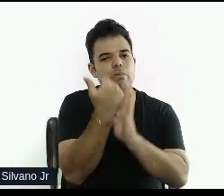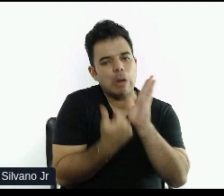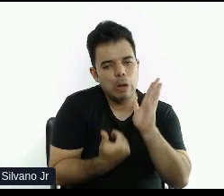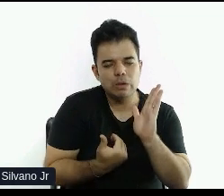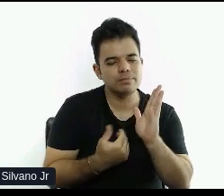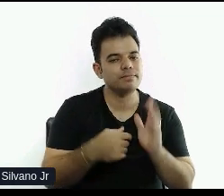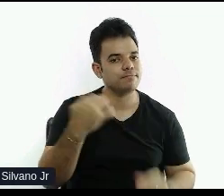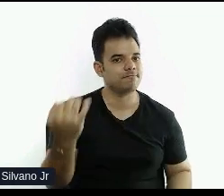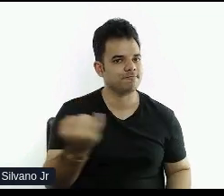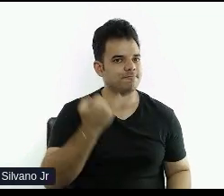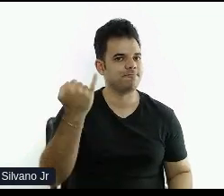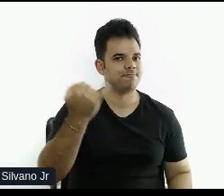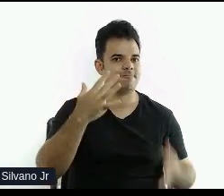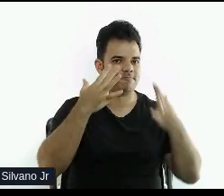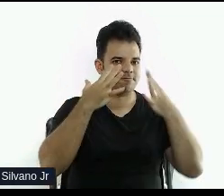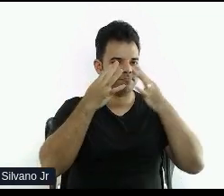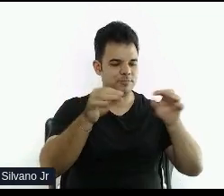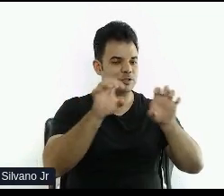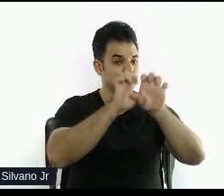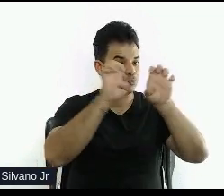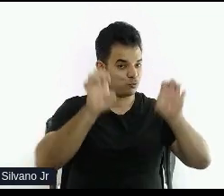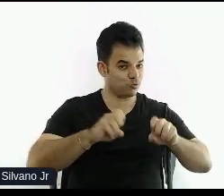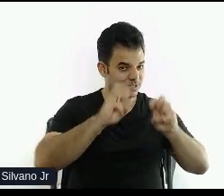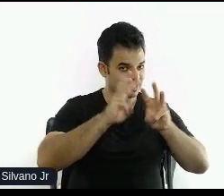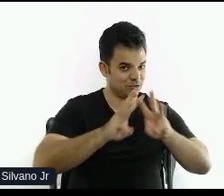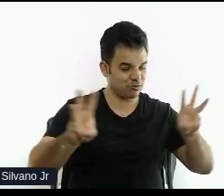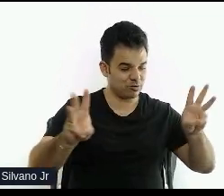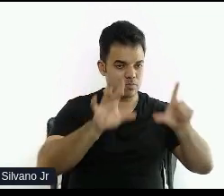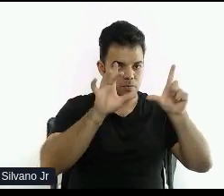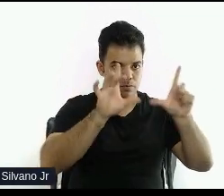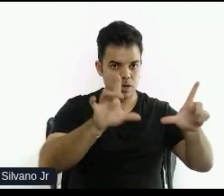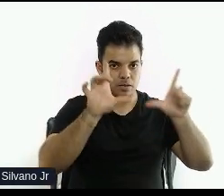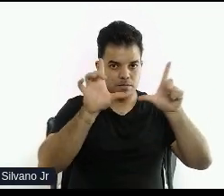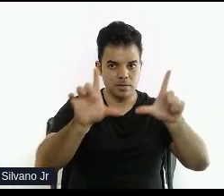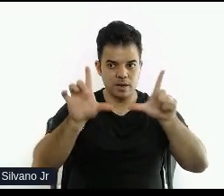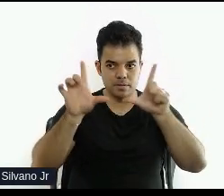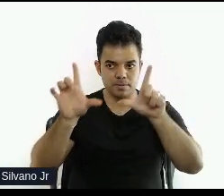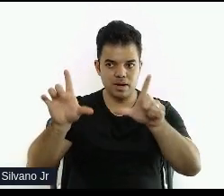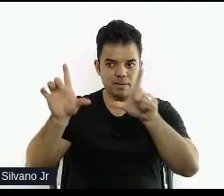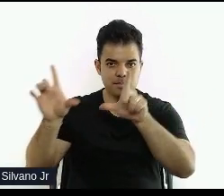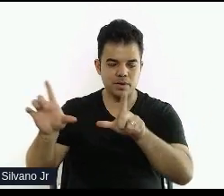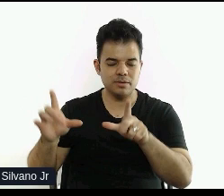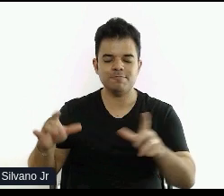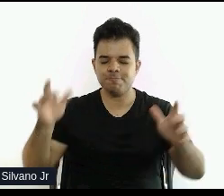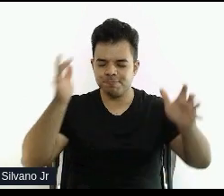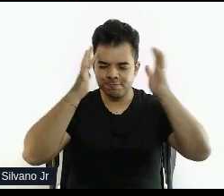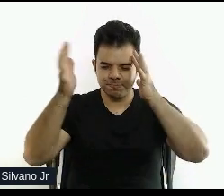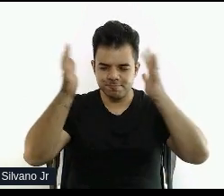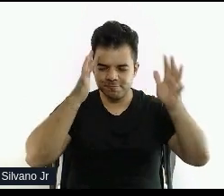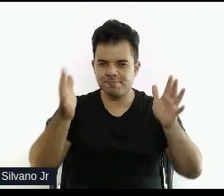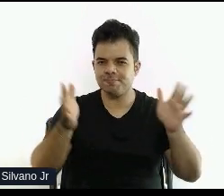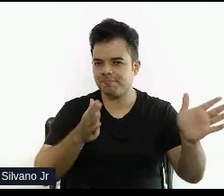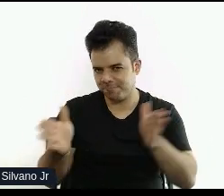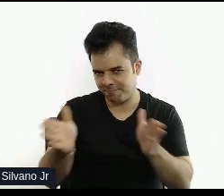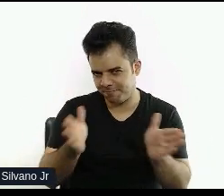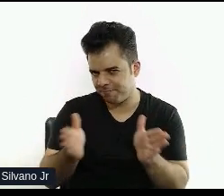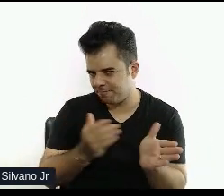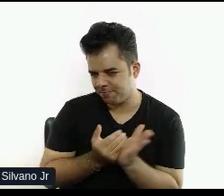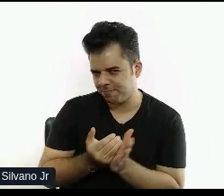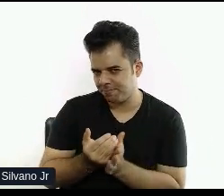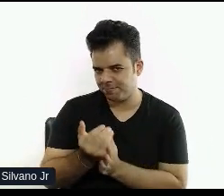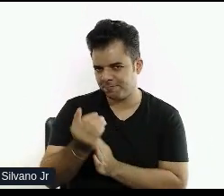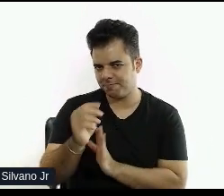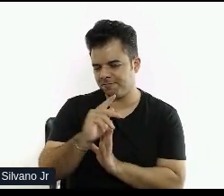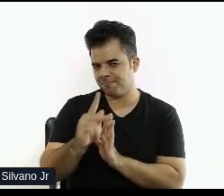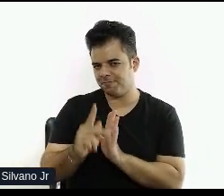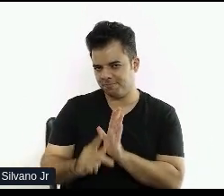a gente ficar bem de olho na hora de estruturação de site. A gente fala muito sobre pensar em acessibilidade no começo de um projeto, no começo